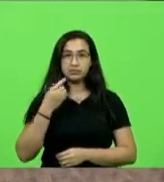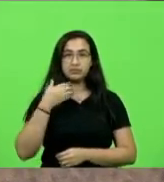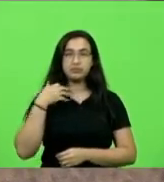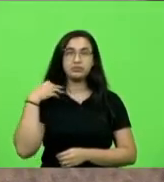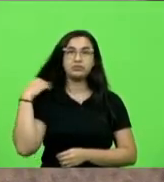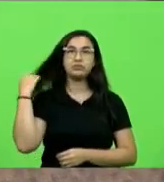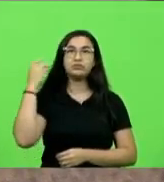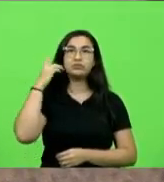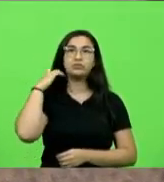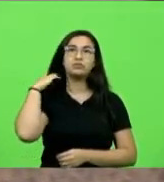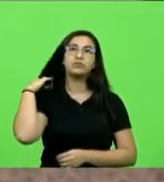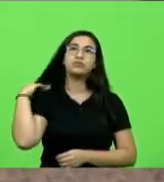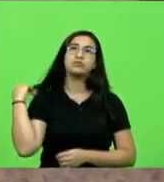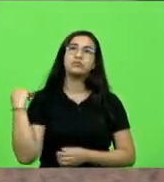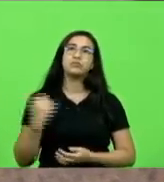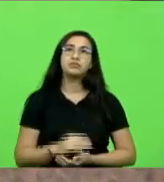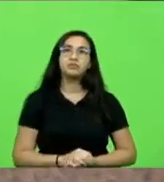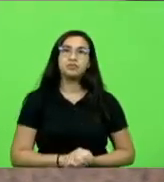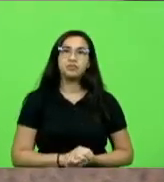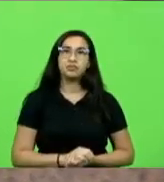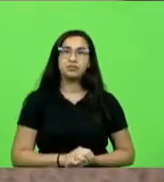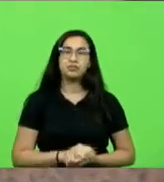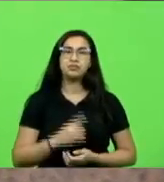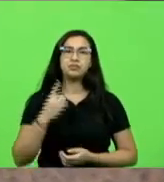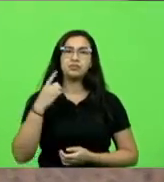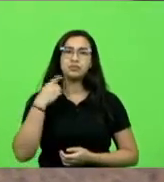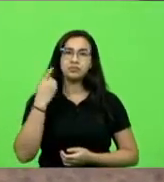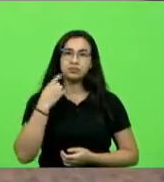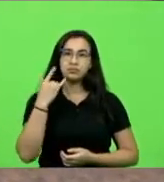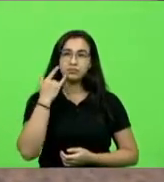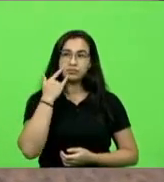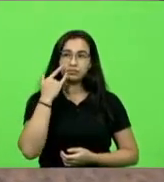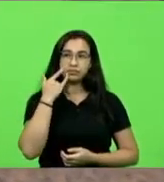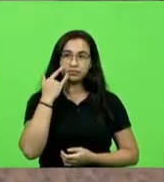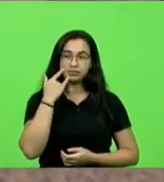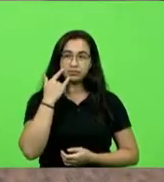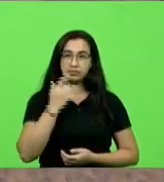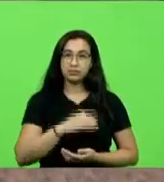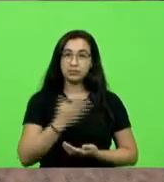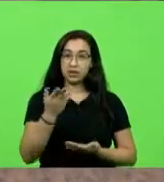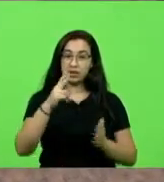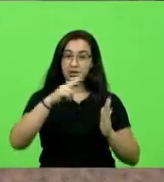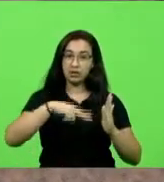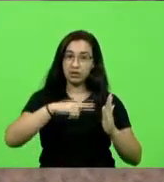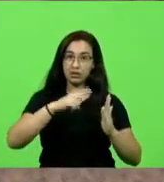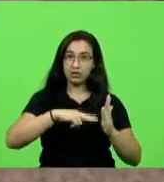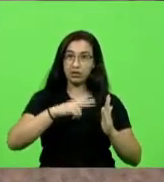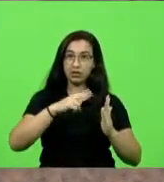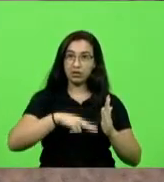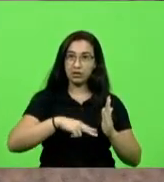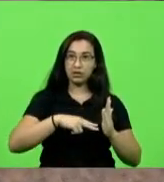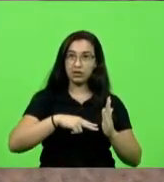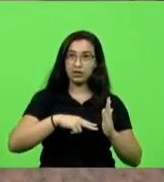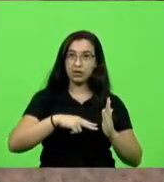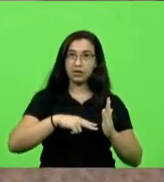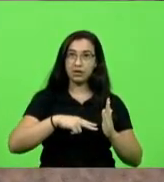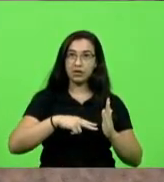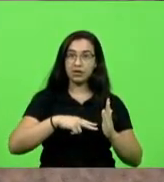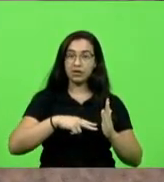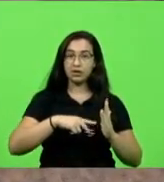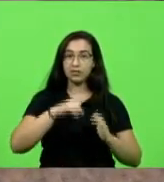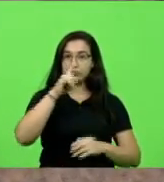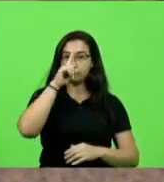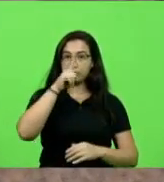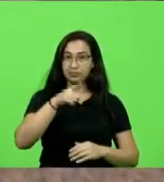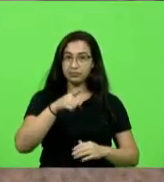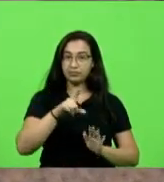O deputado Mauro de Nadal, ele fez a leitura do decreto